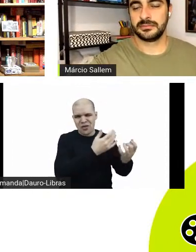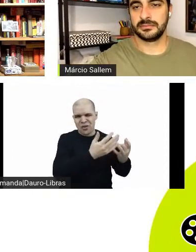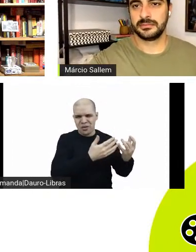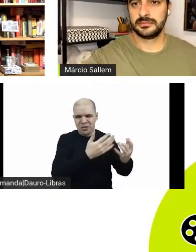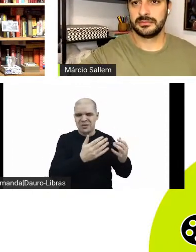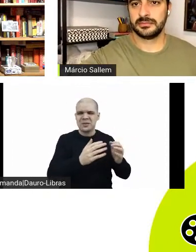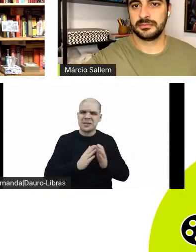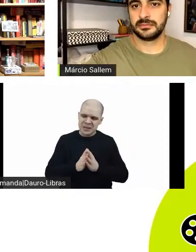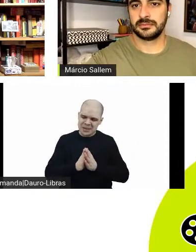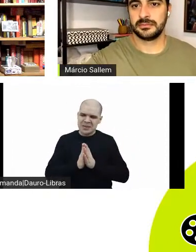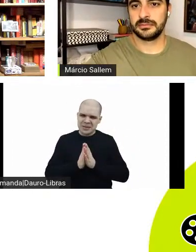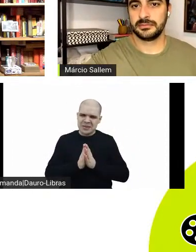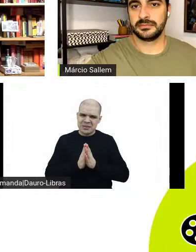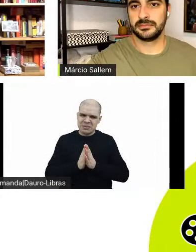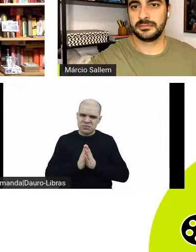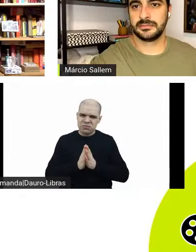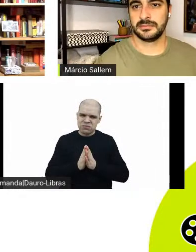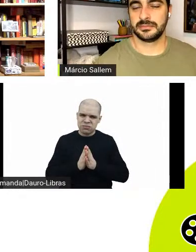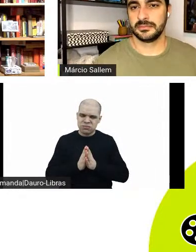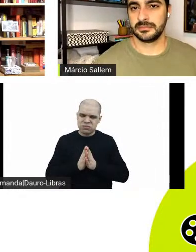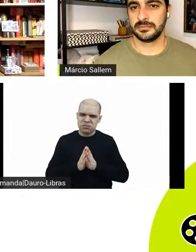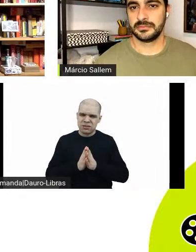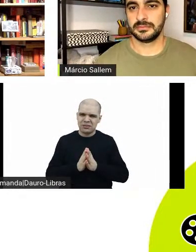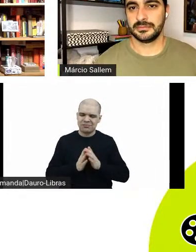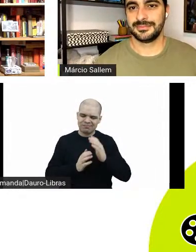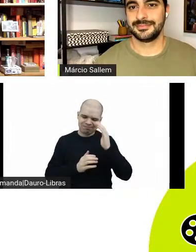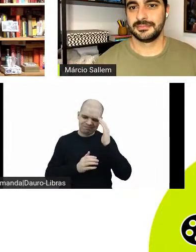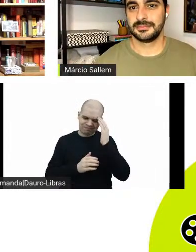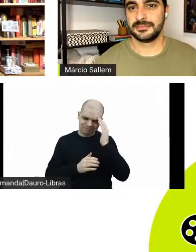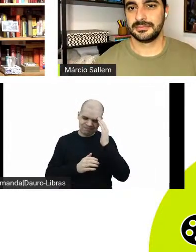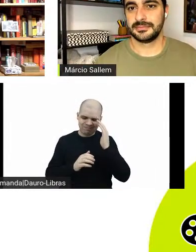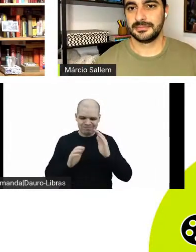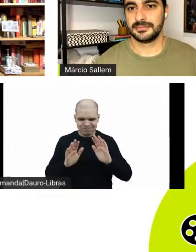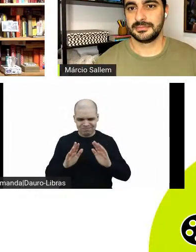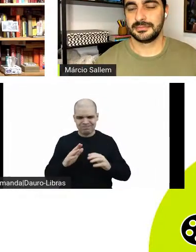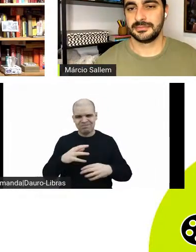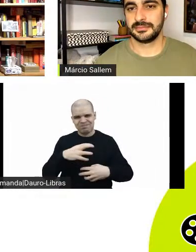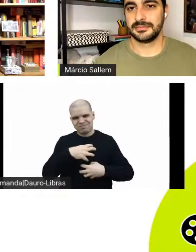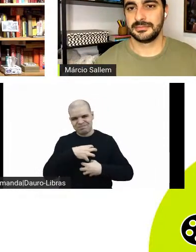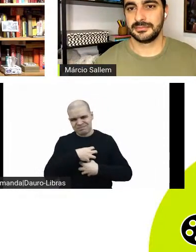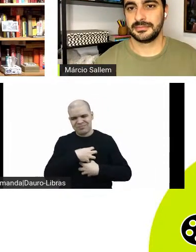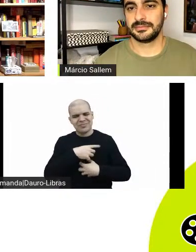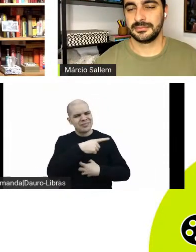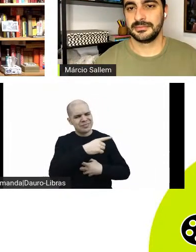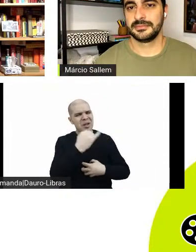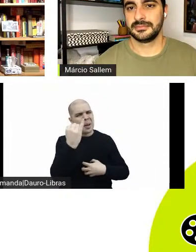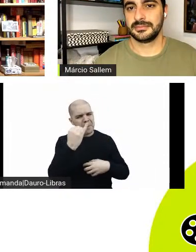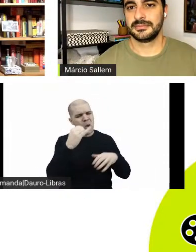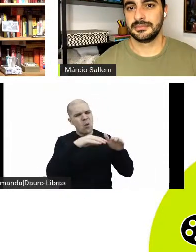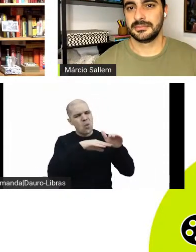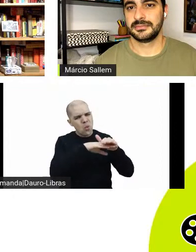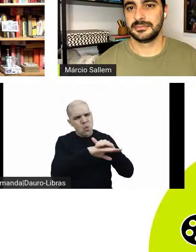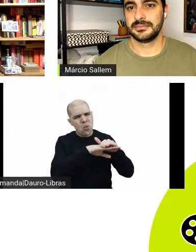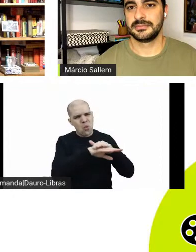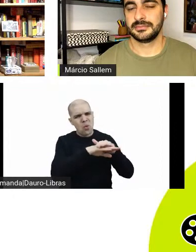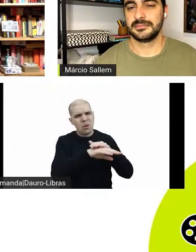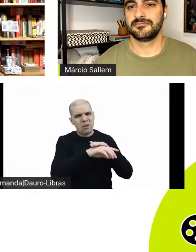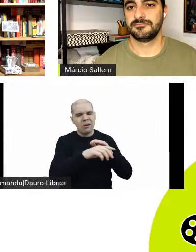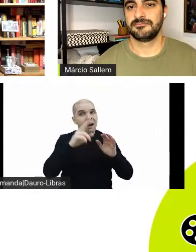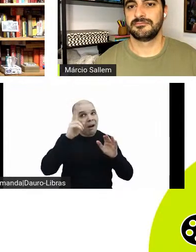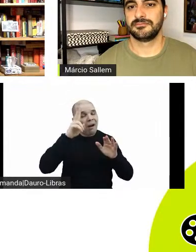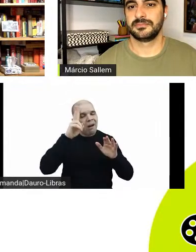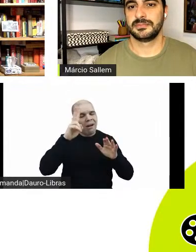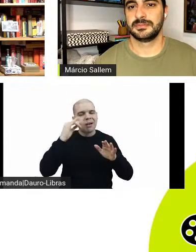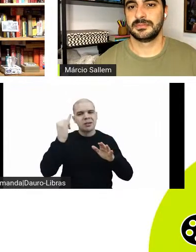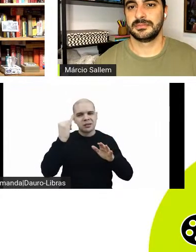38 e mais super 8, tá bom? Então a gente sempre tem que preservar essa memória aí, então vamos em frente seguindo